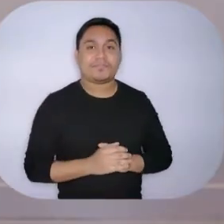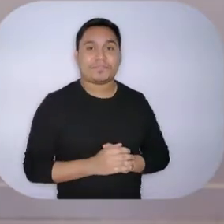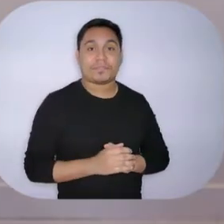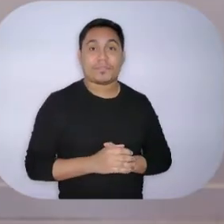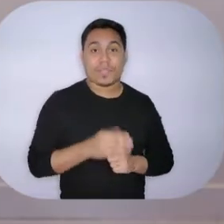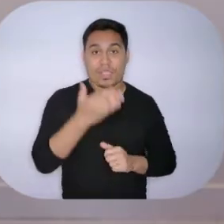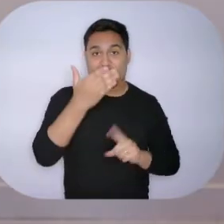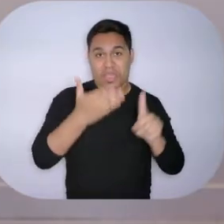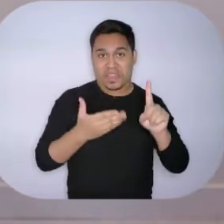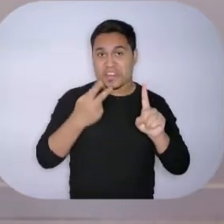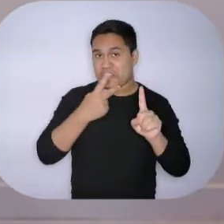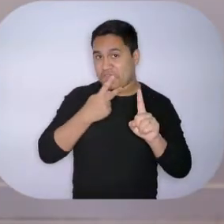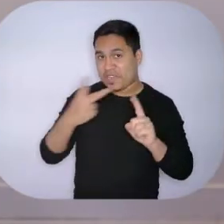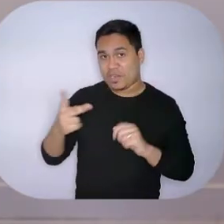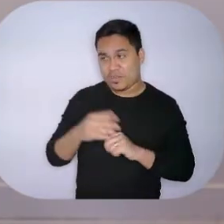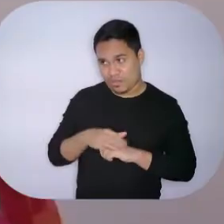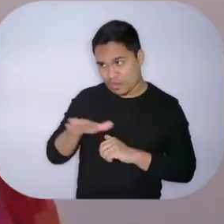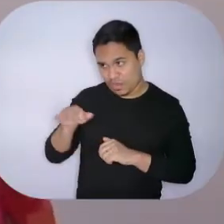Anitta,